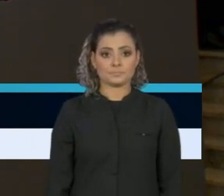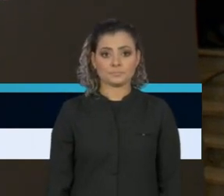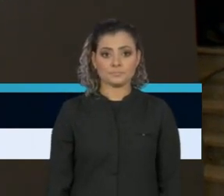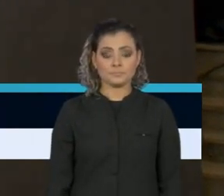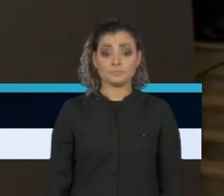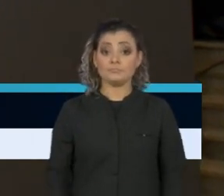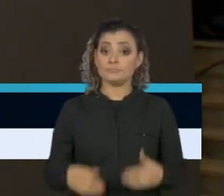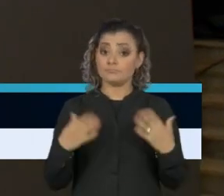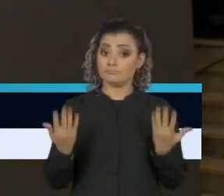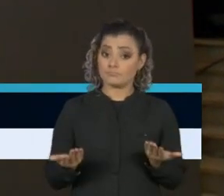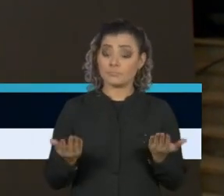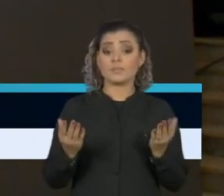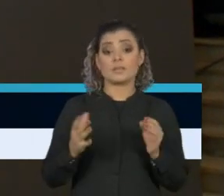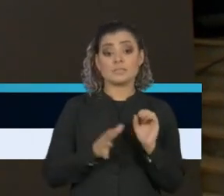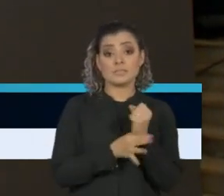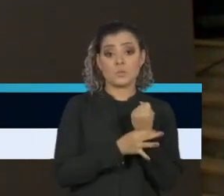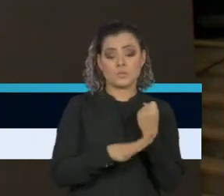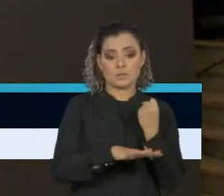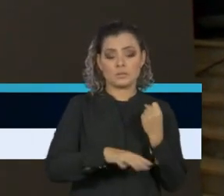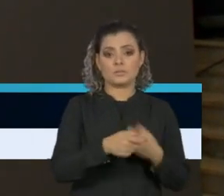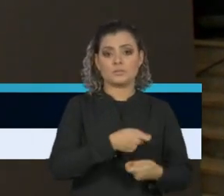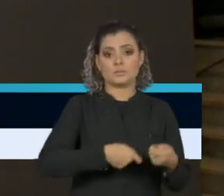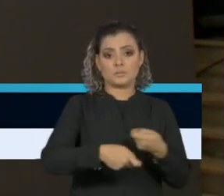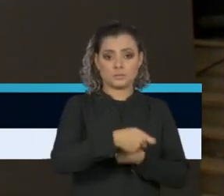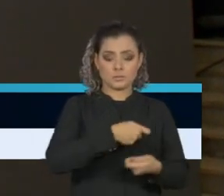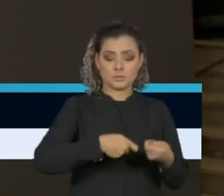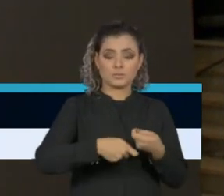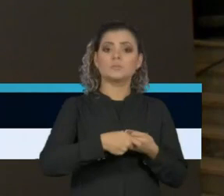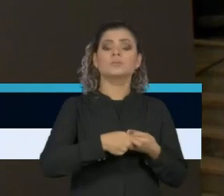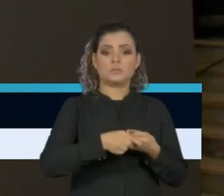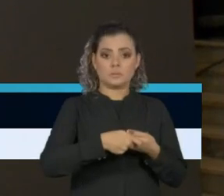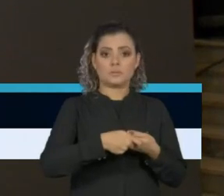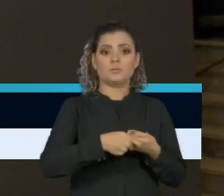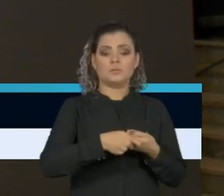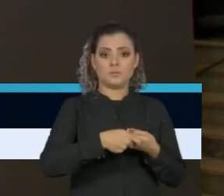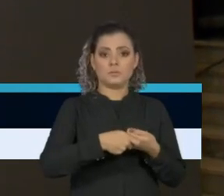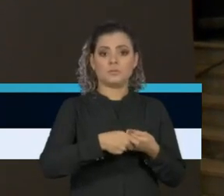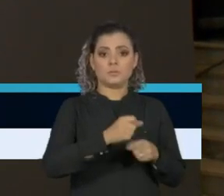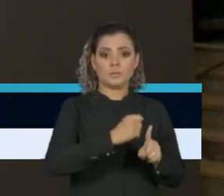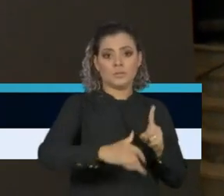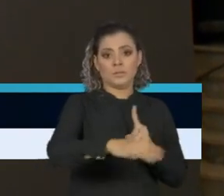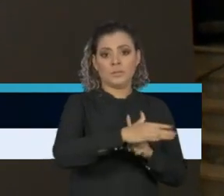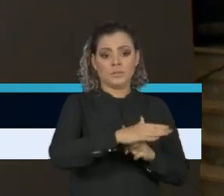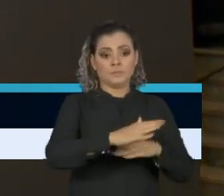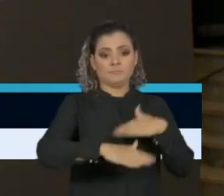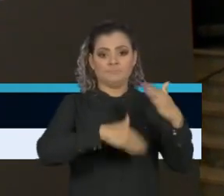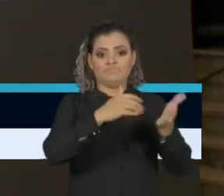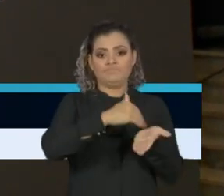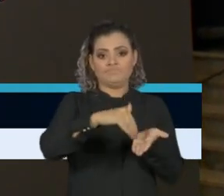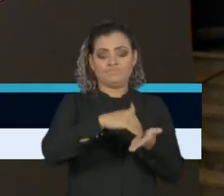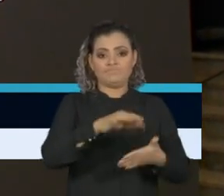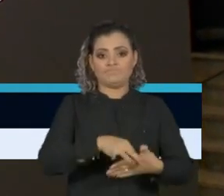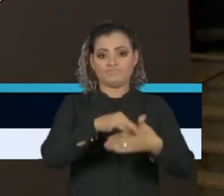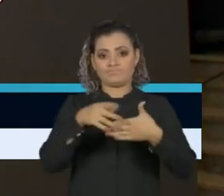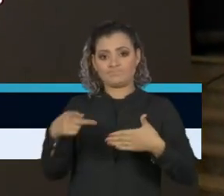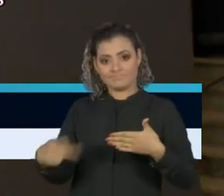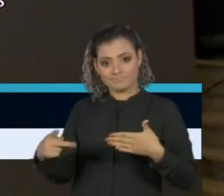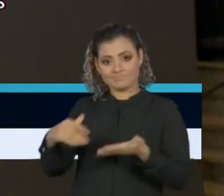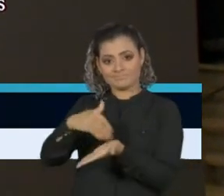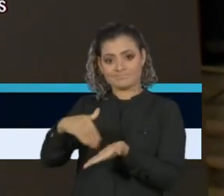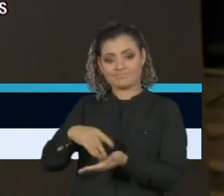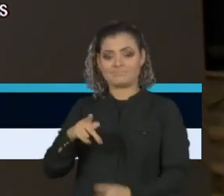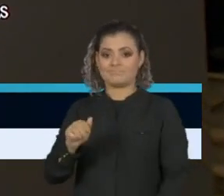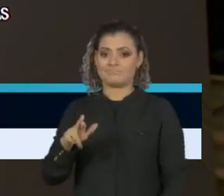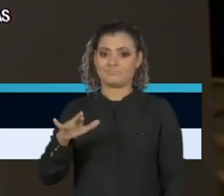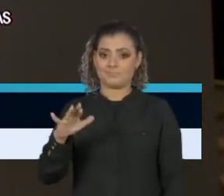Finalmente, na segurança socioeconômica, a Secretaria de Desenvolvimento Econômico, liderado aqui pela nossa secretária